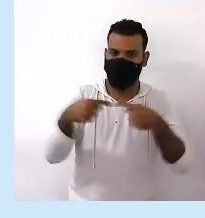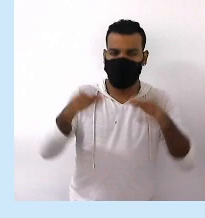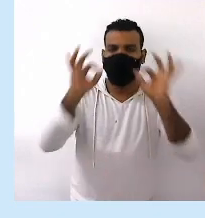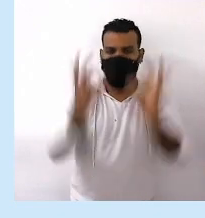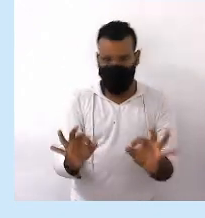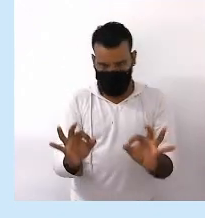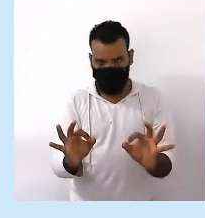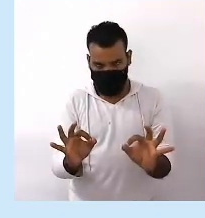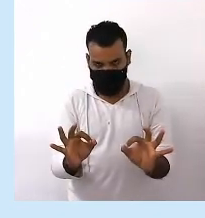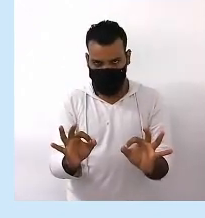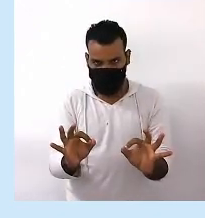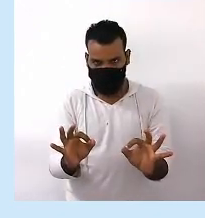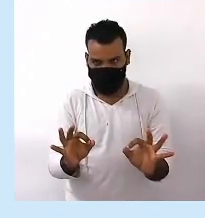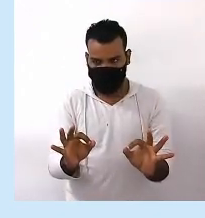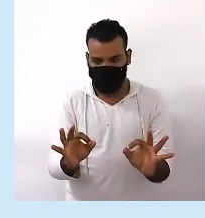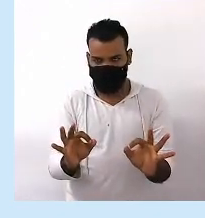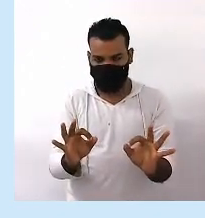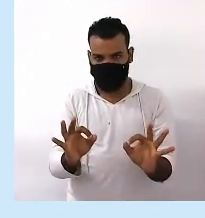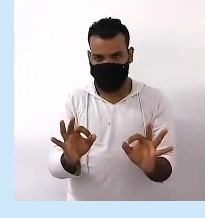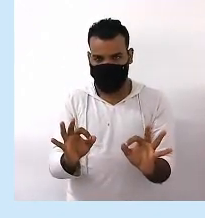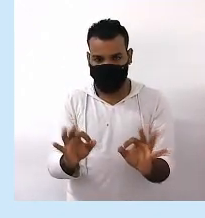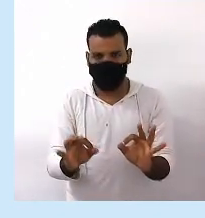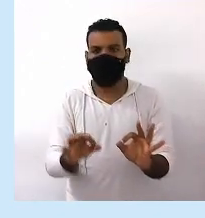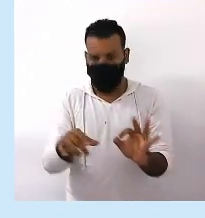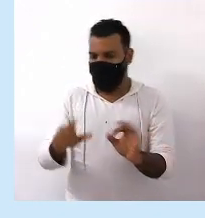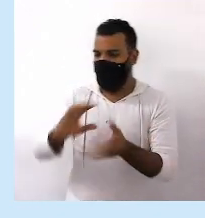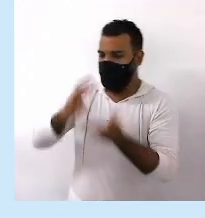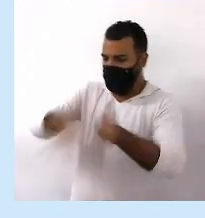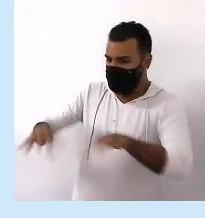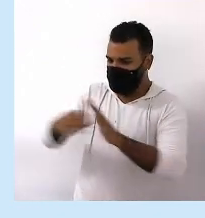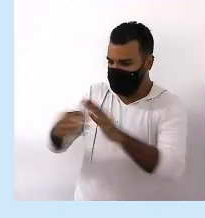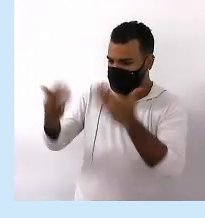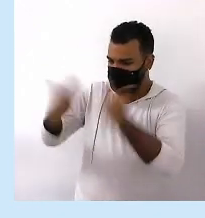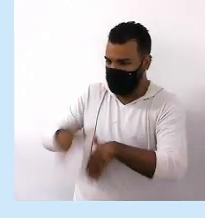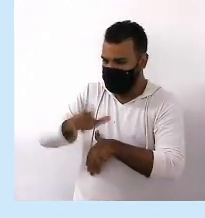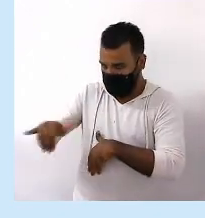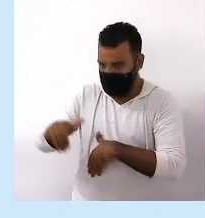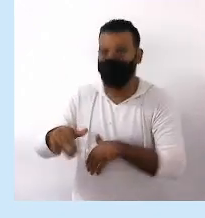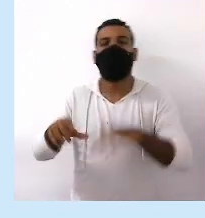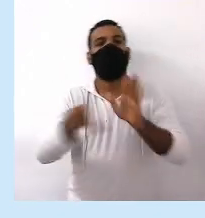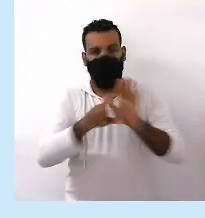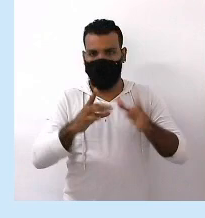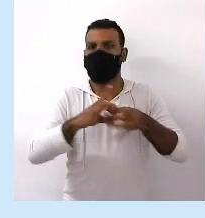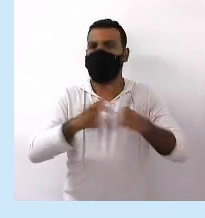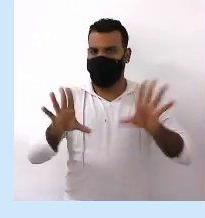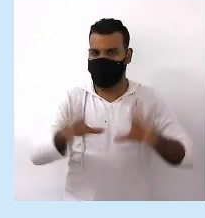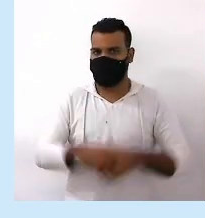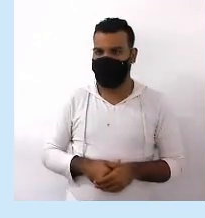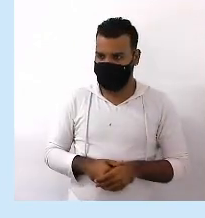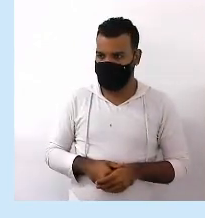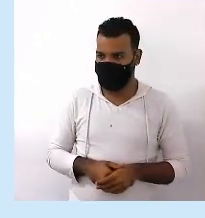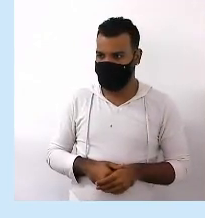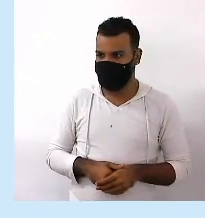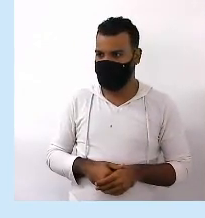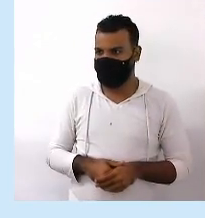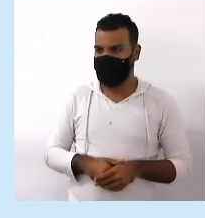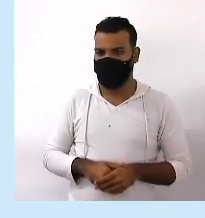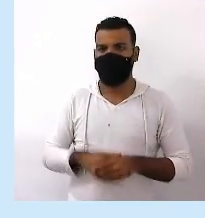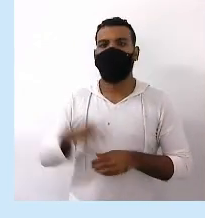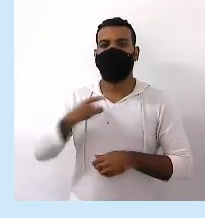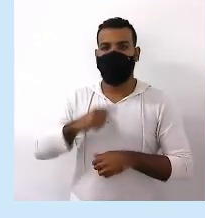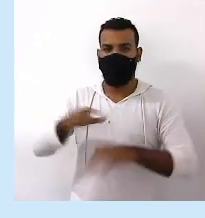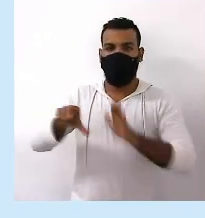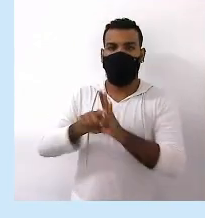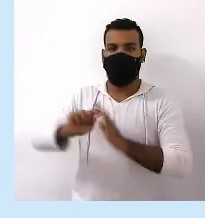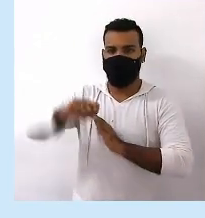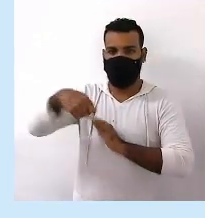Está dentro da legalidade Ou seja, ele está aparado pela Constituição